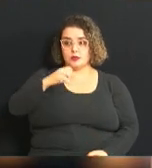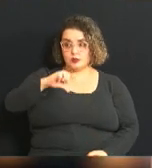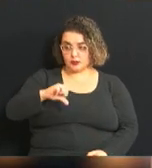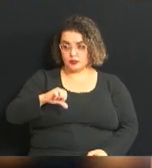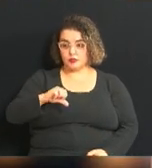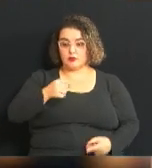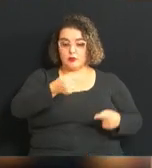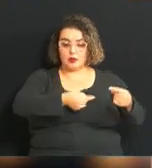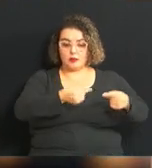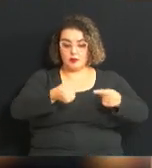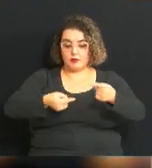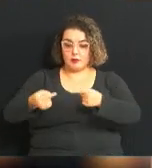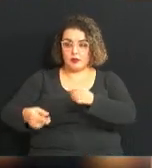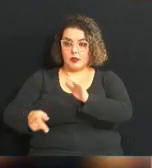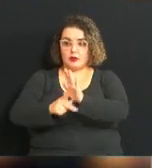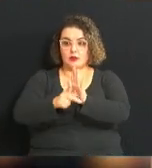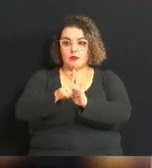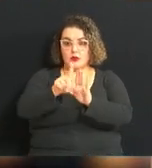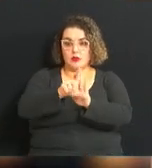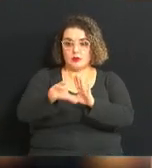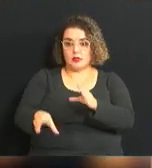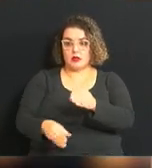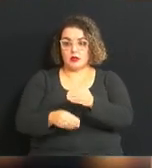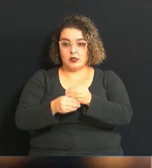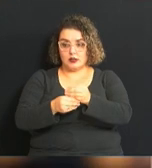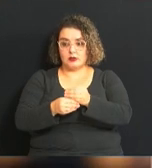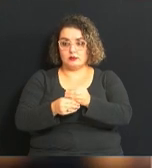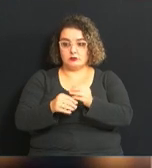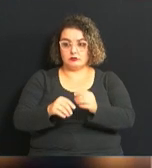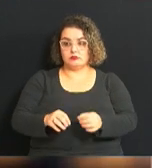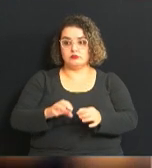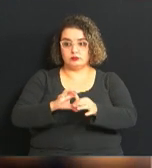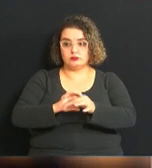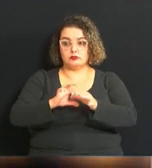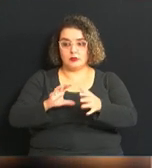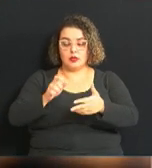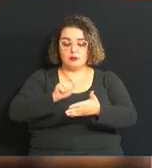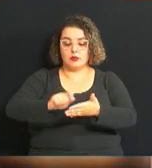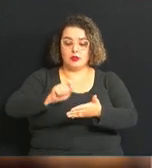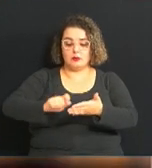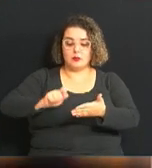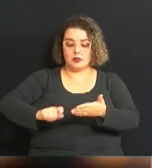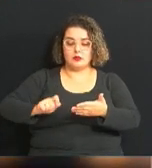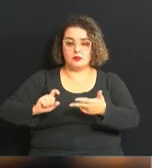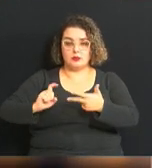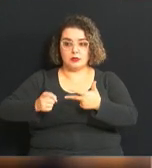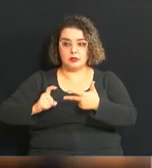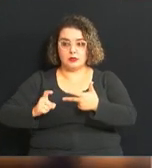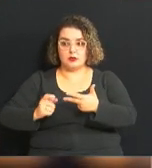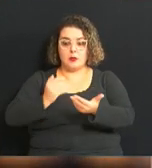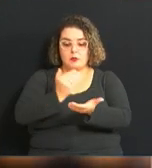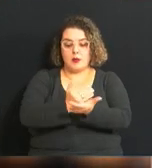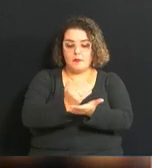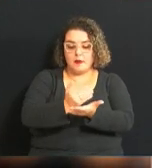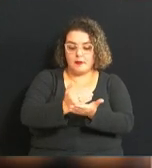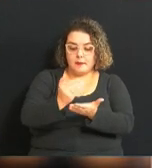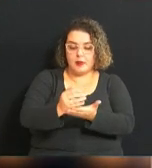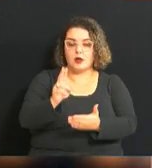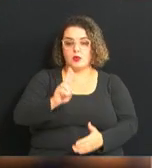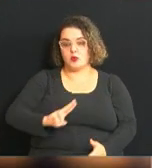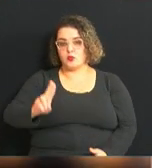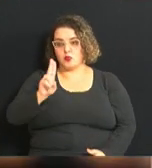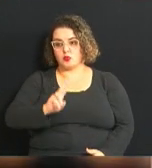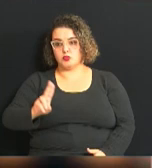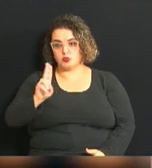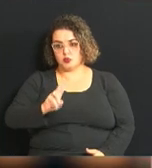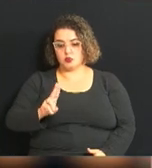debatido o projeto de lei complementar de autoria do Executivo, que dispõe sobre parcelamento, ocupação e